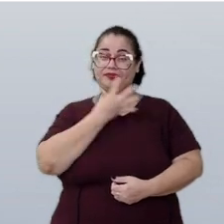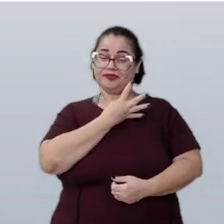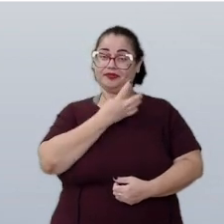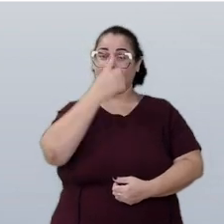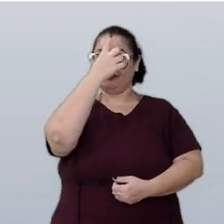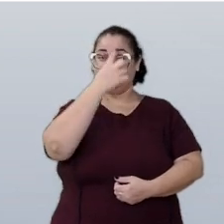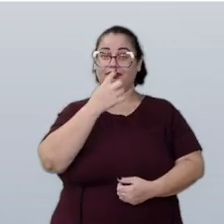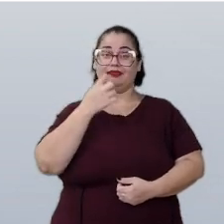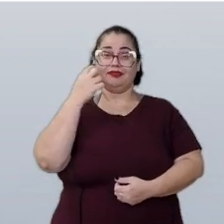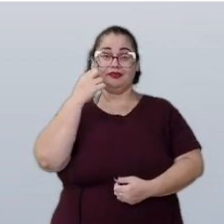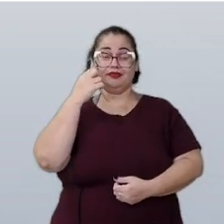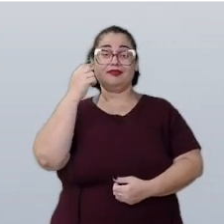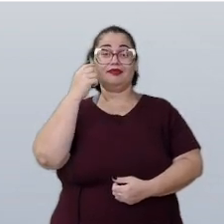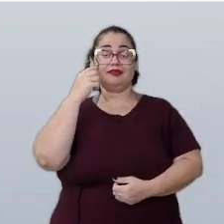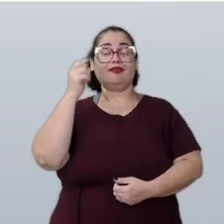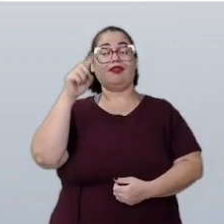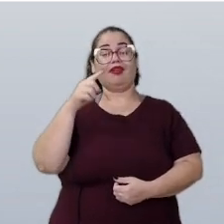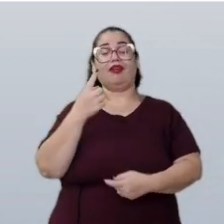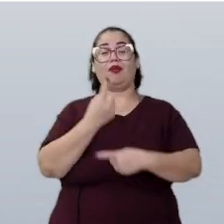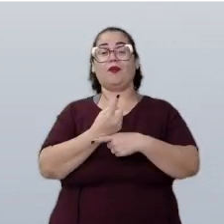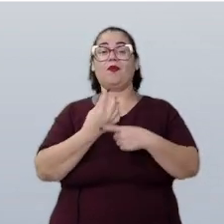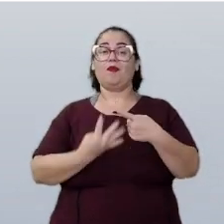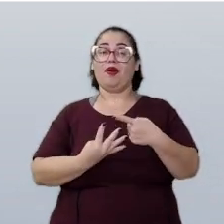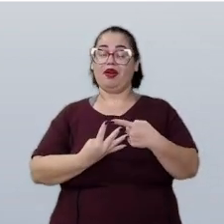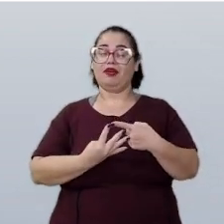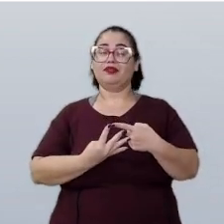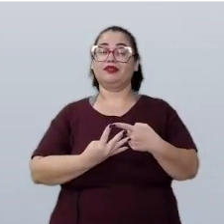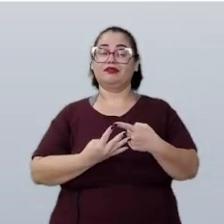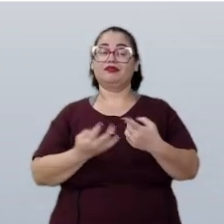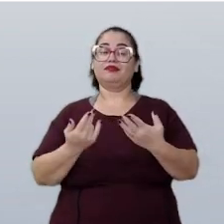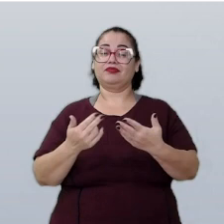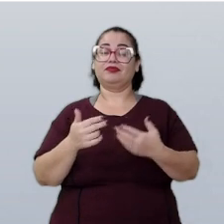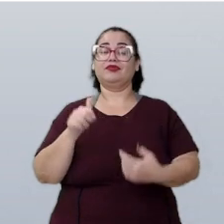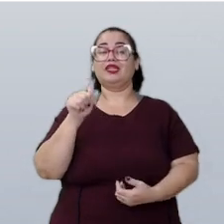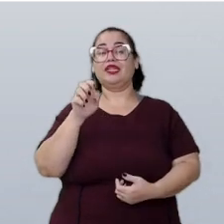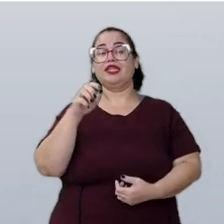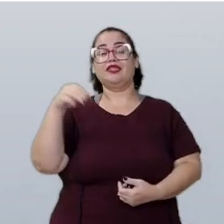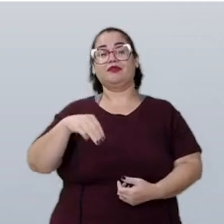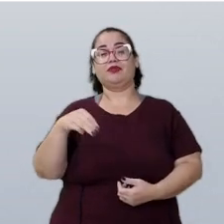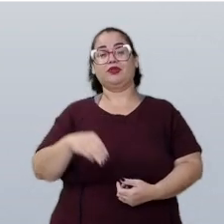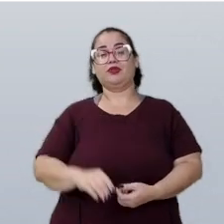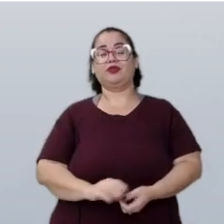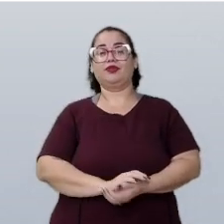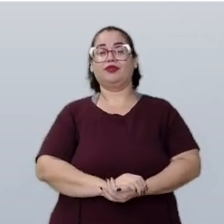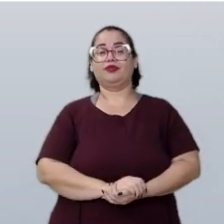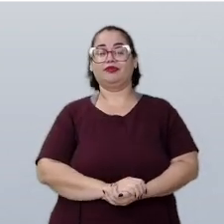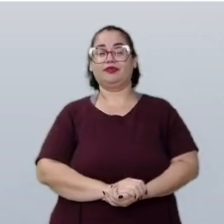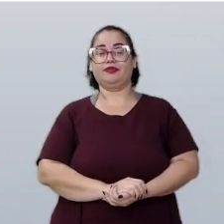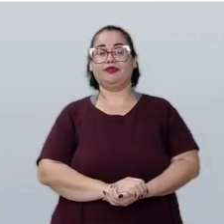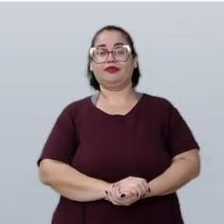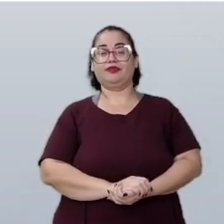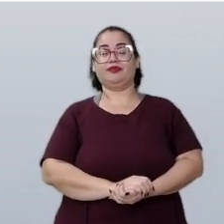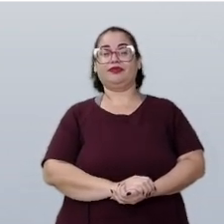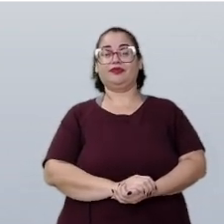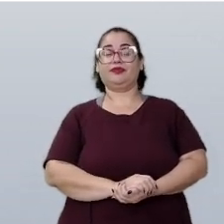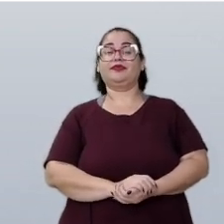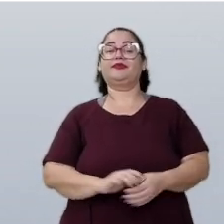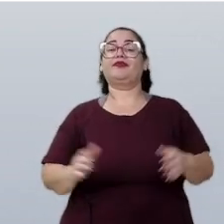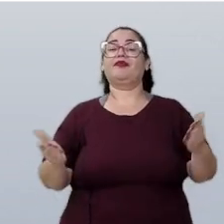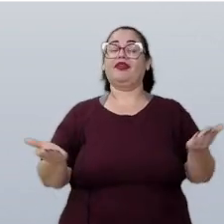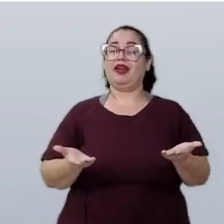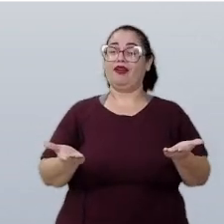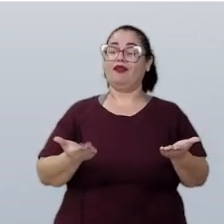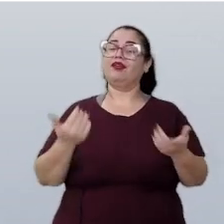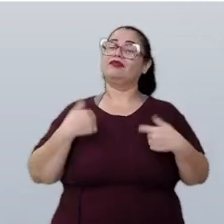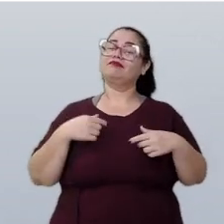um quarto está representado aqui em quinze minutos. E agora,